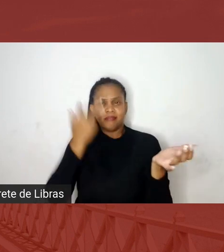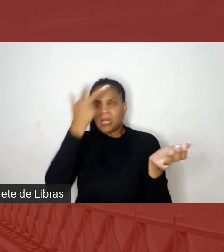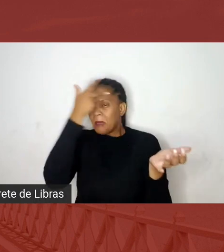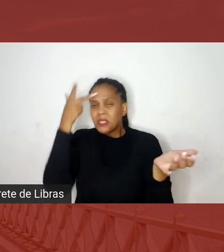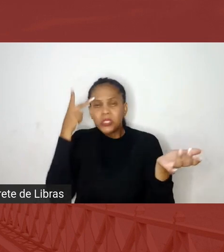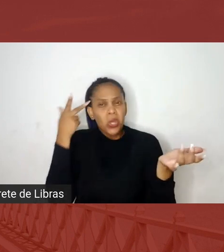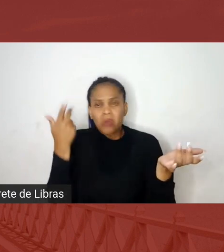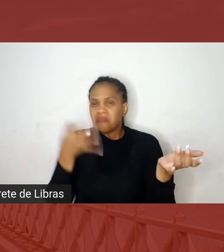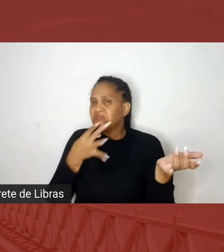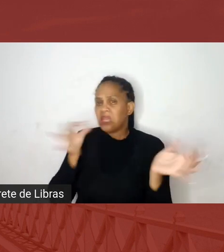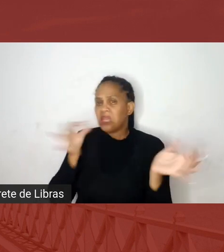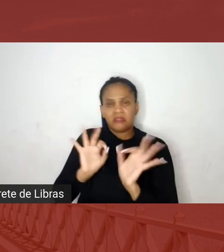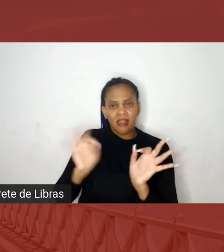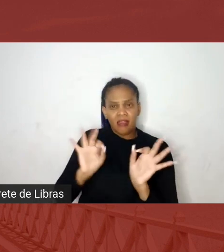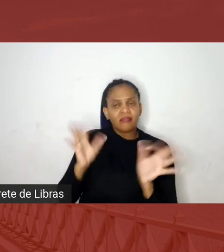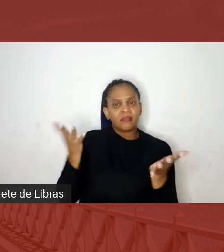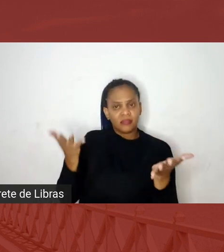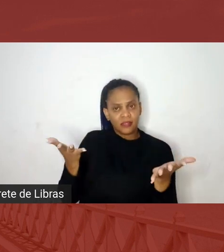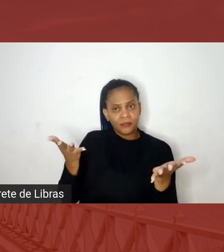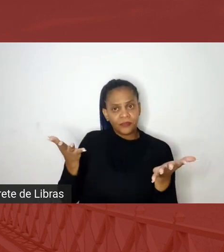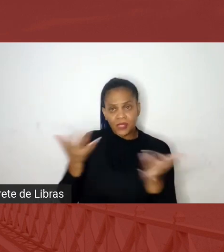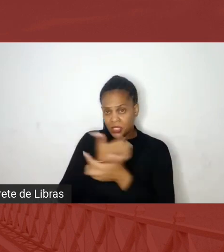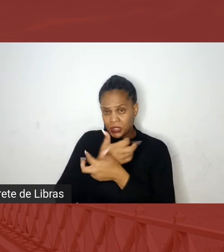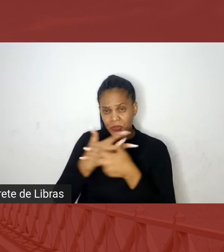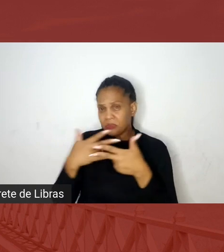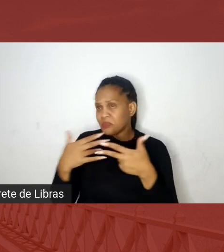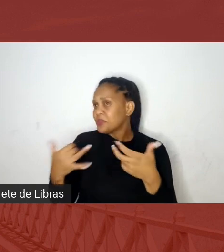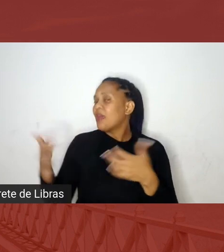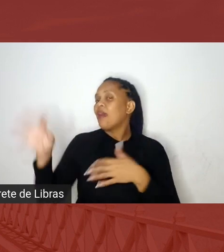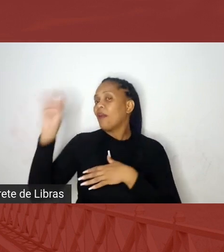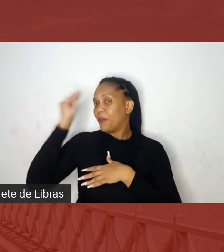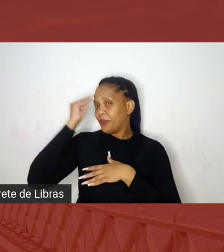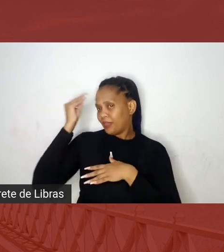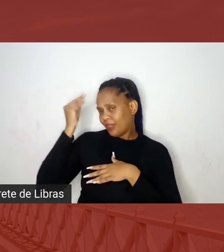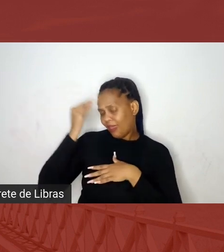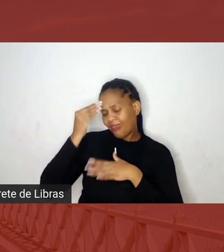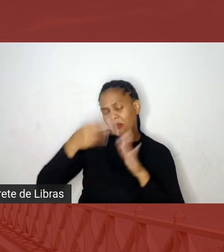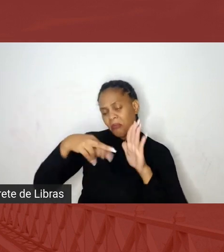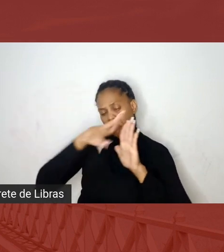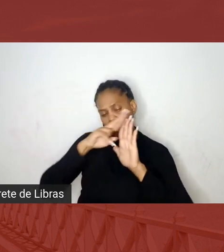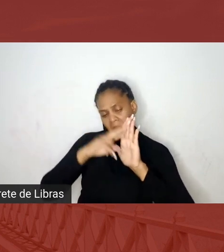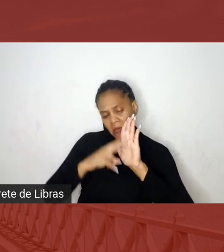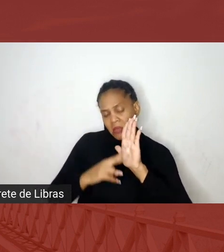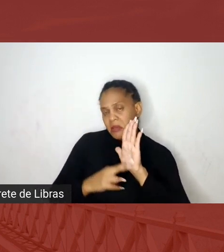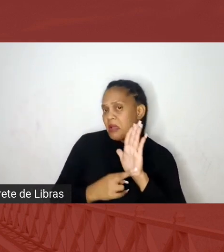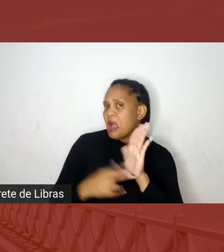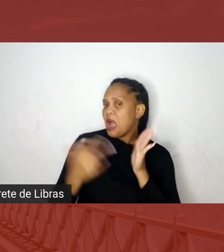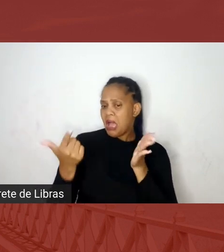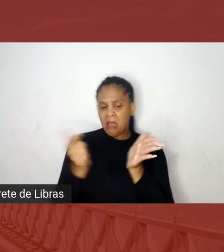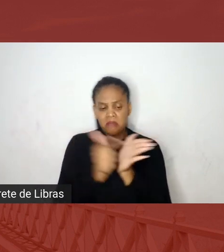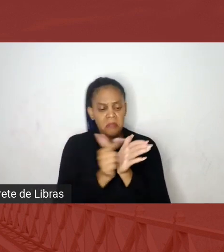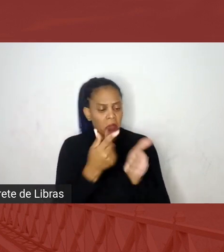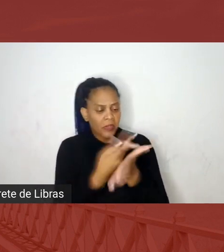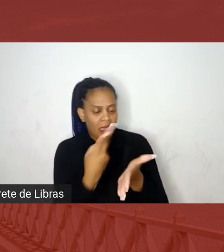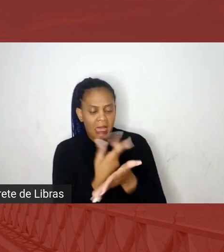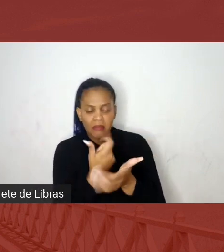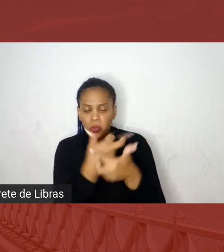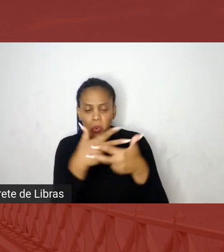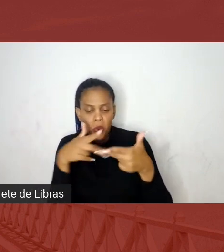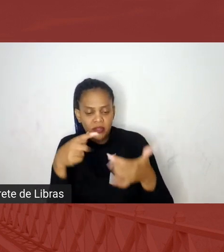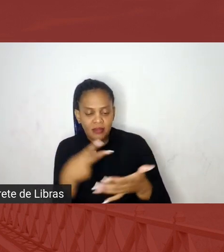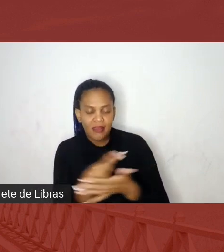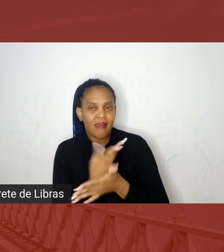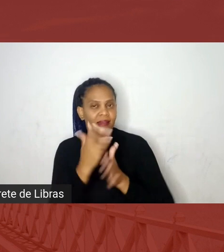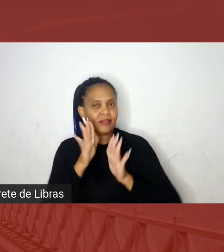questão burocrática, eu até entendo, porque burocrática é burocrática, o papel tá errado, as coisas tão erradas, tudo, mas a questão da